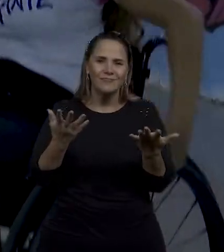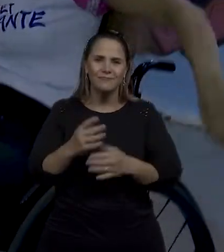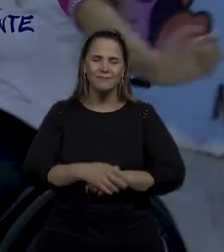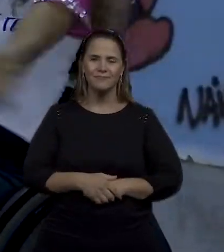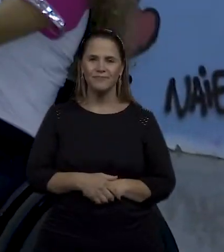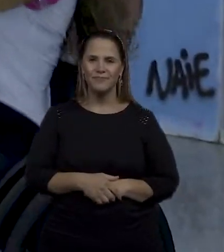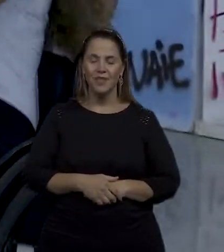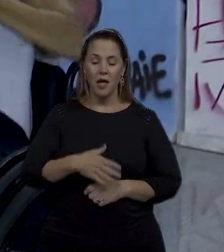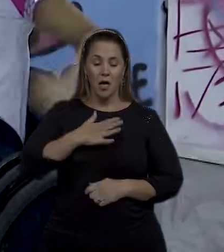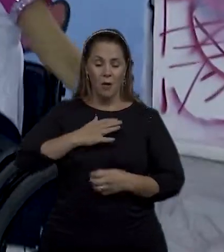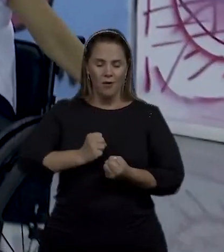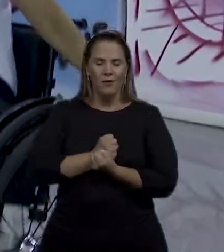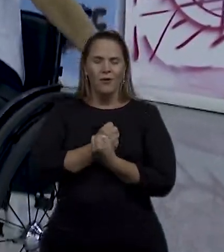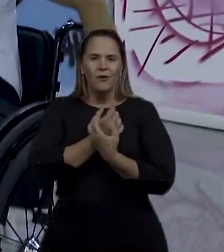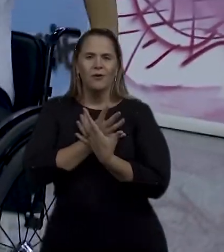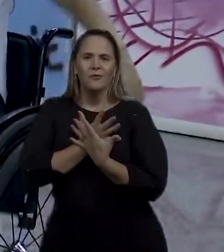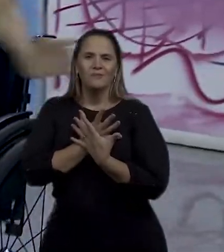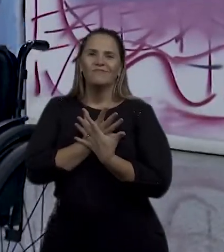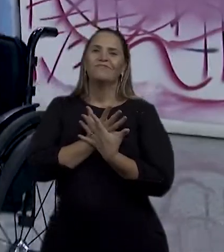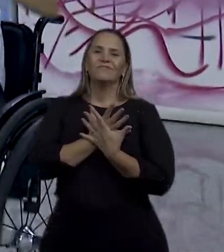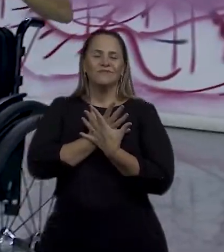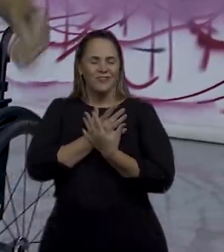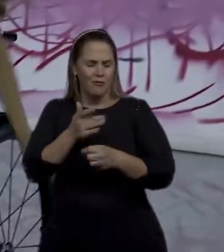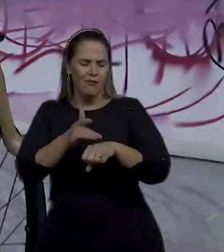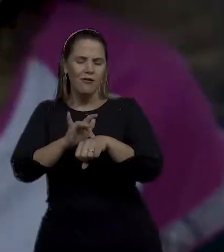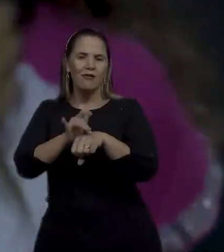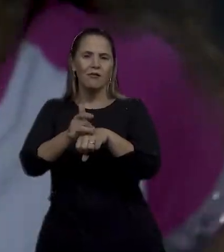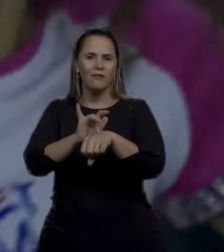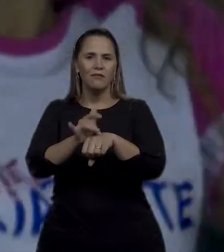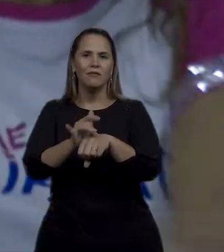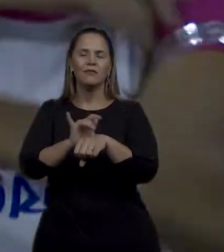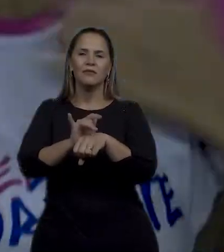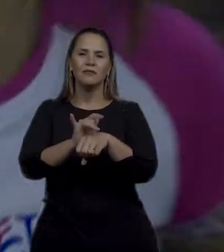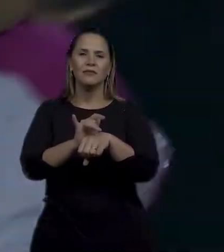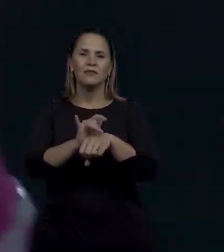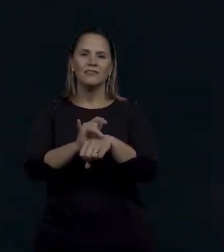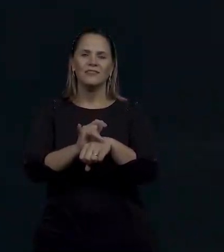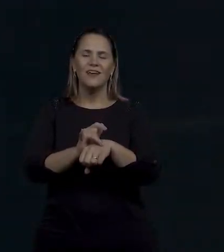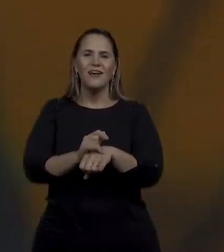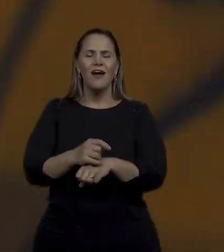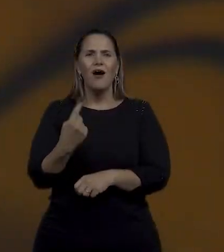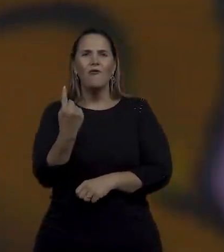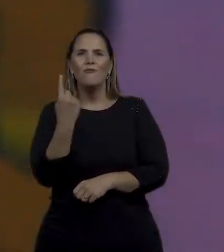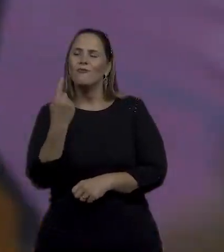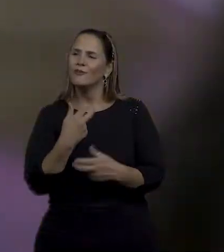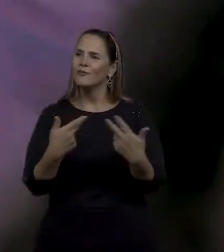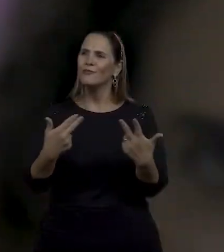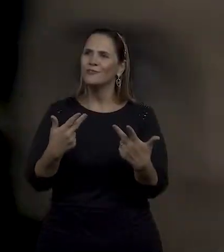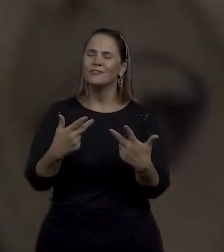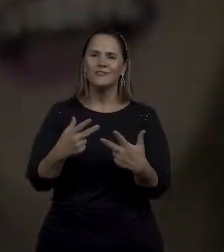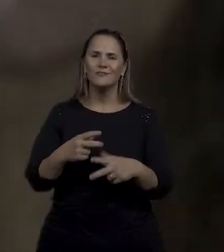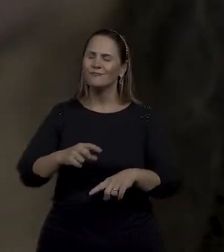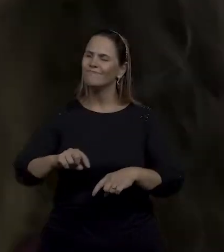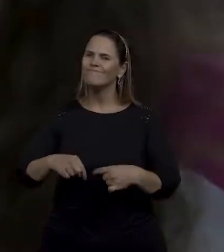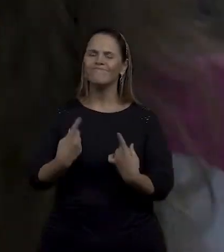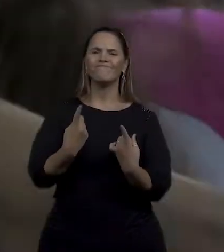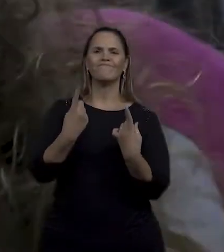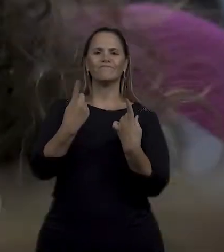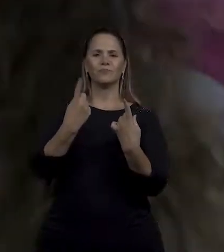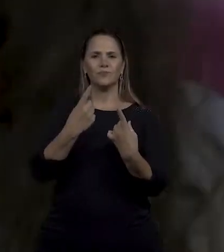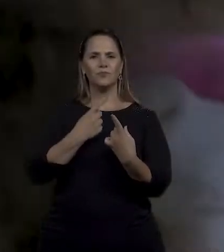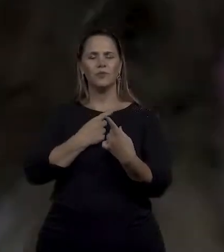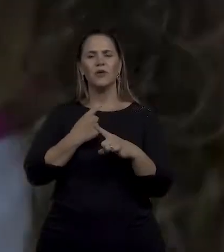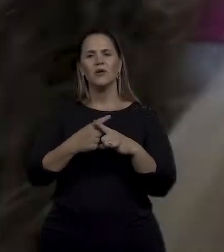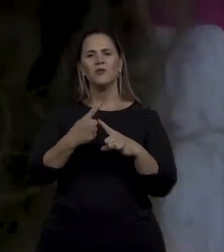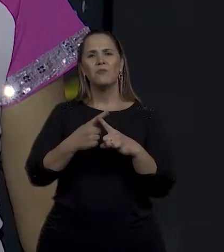A minha paixão era tão grande na dança, tão grande, que era a única coisa que eu não consegui superar depois da minha lesão. Eu